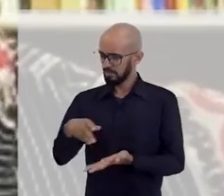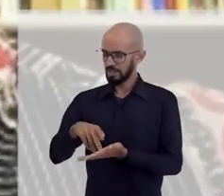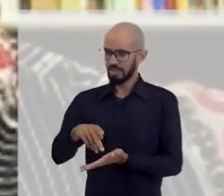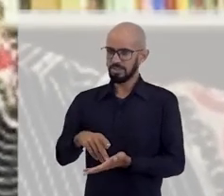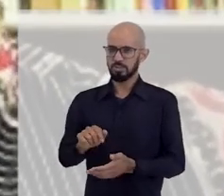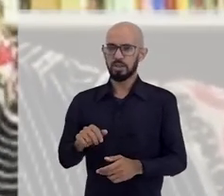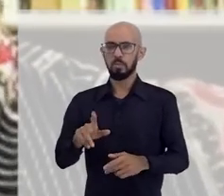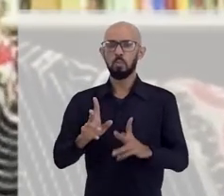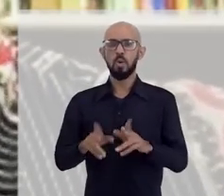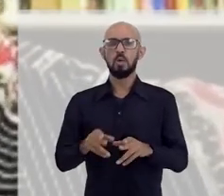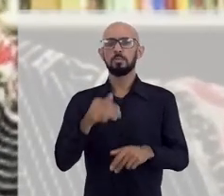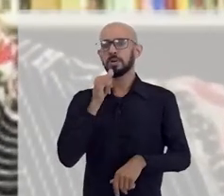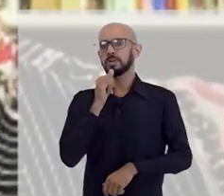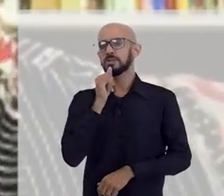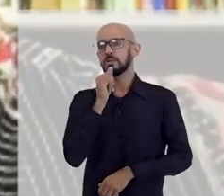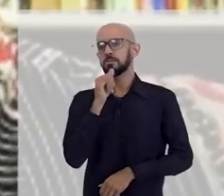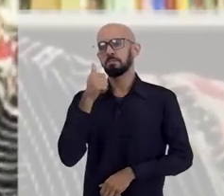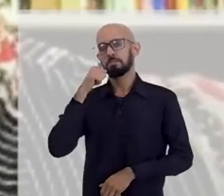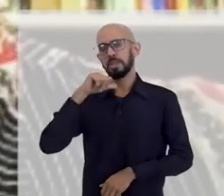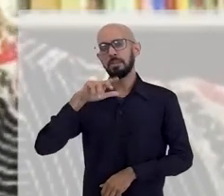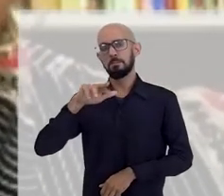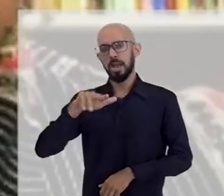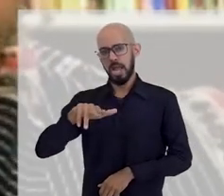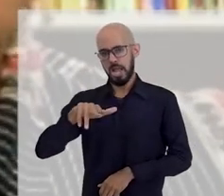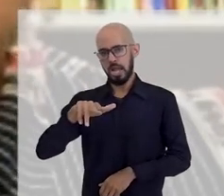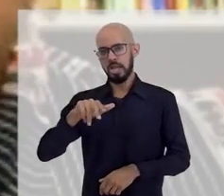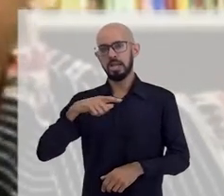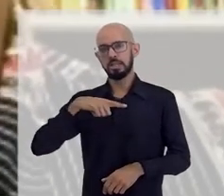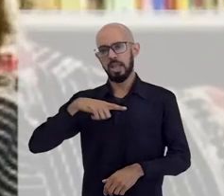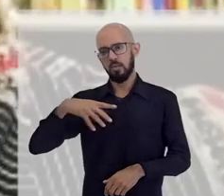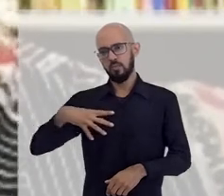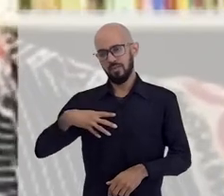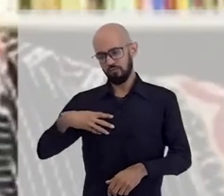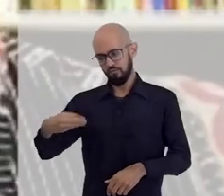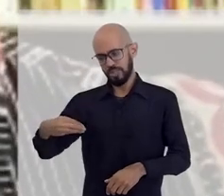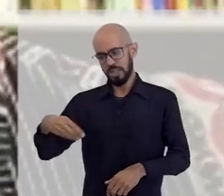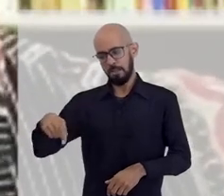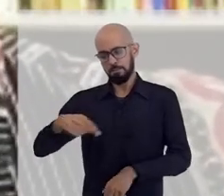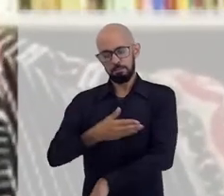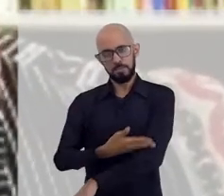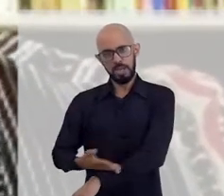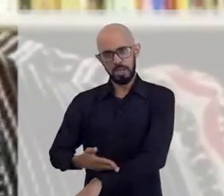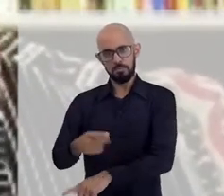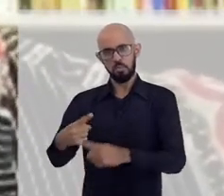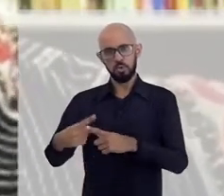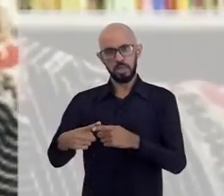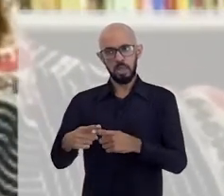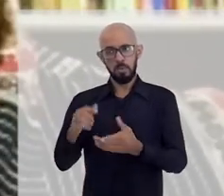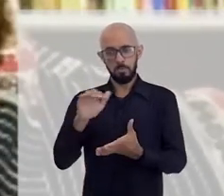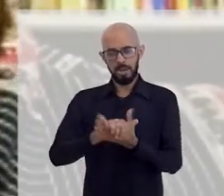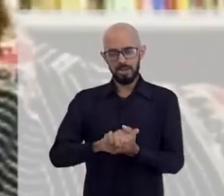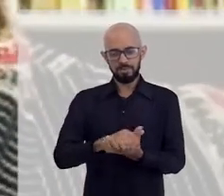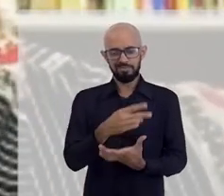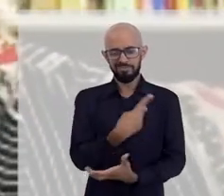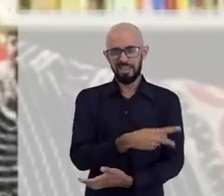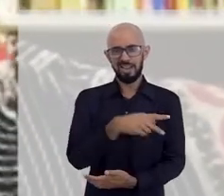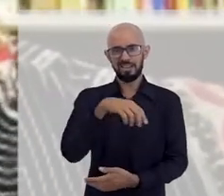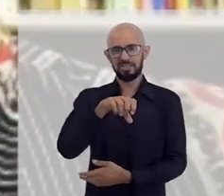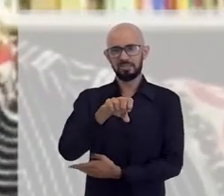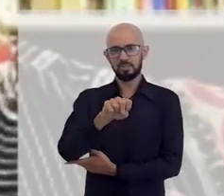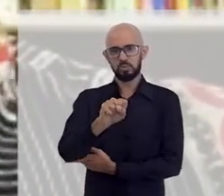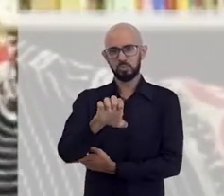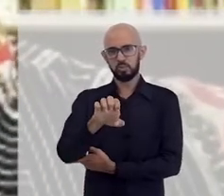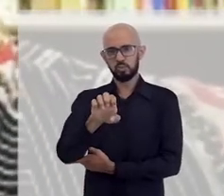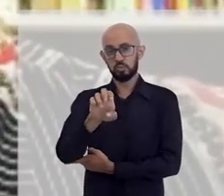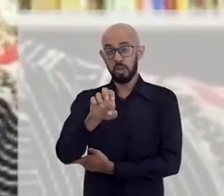Como a minha irmã, que tem uma filha que é branca, porque ela casou com um branco, o sueco, e a minha sobrinha